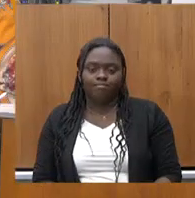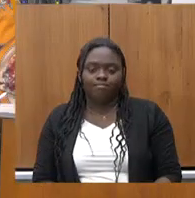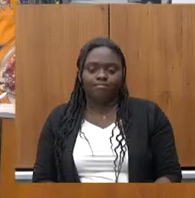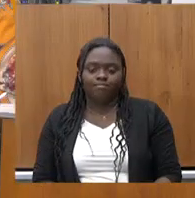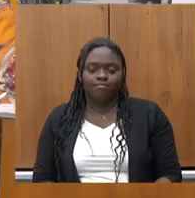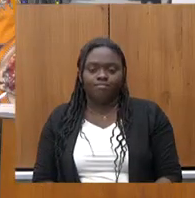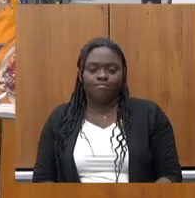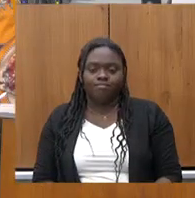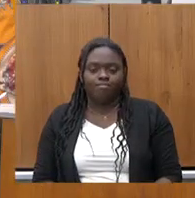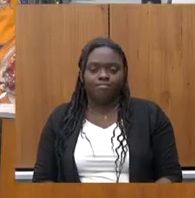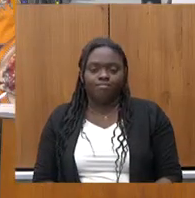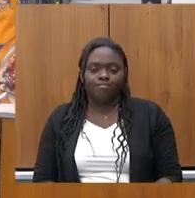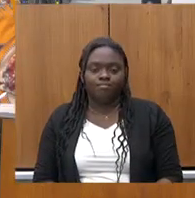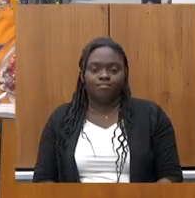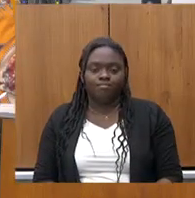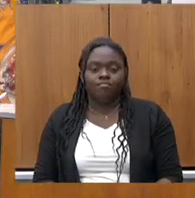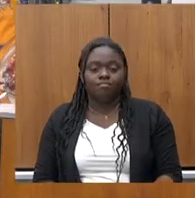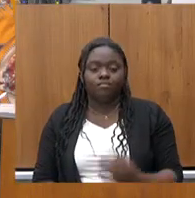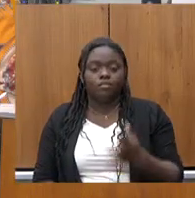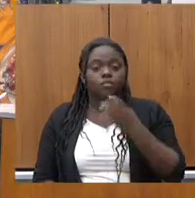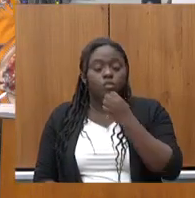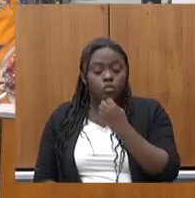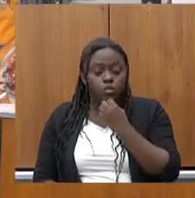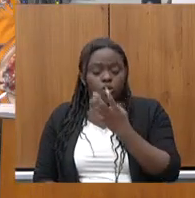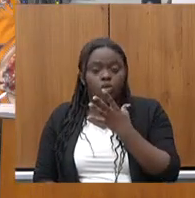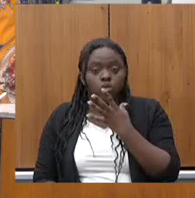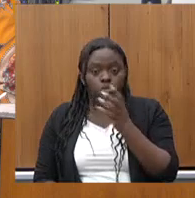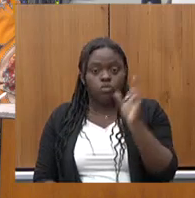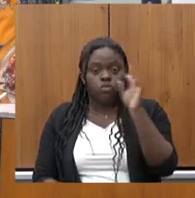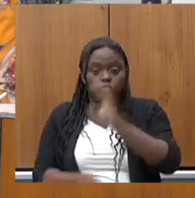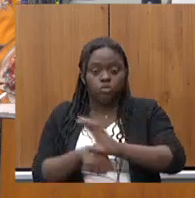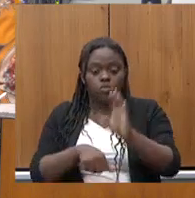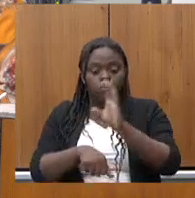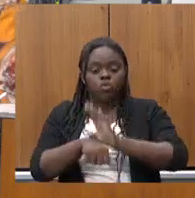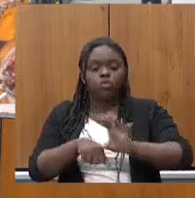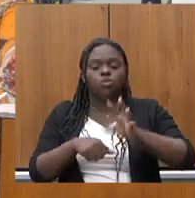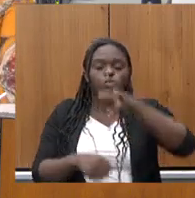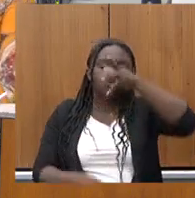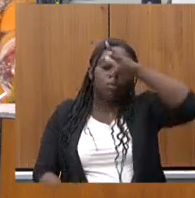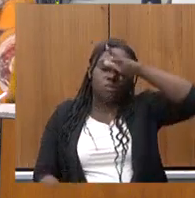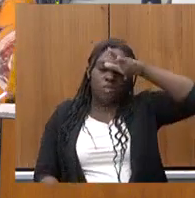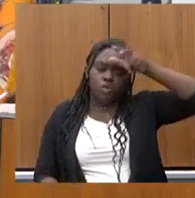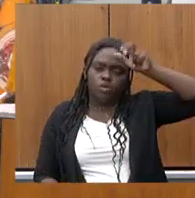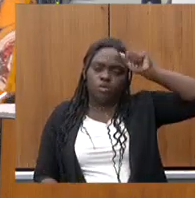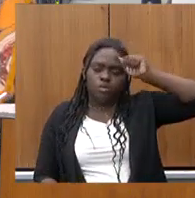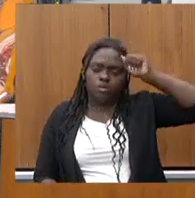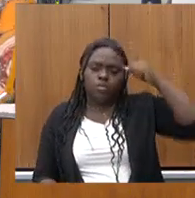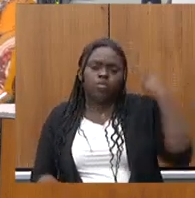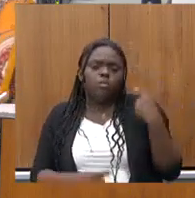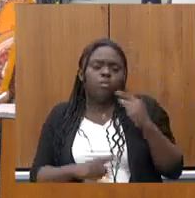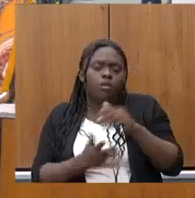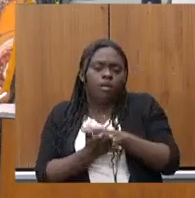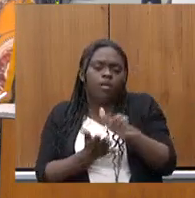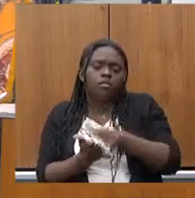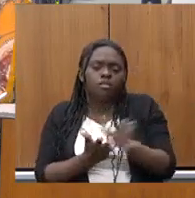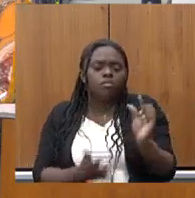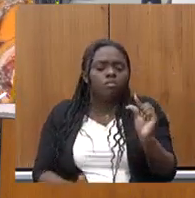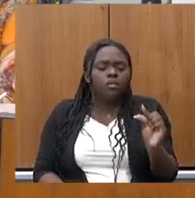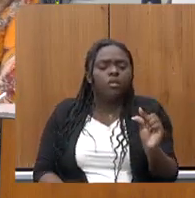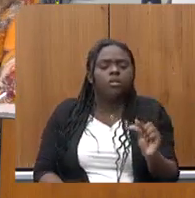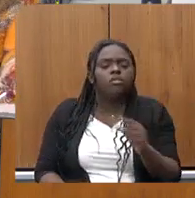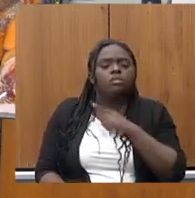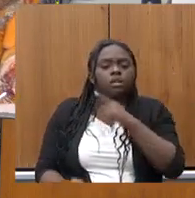Isso é a boa versação do recurso público. Isso é ter zelo com o recurso público gastando menos